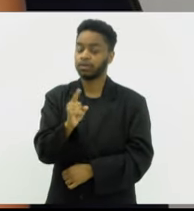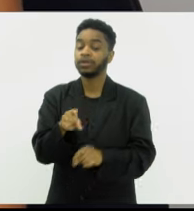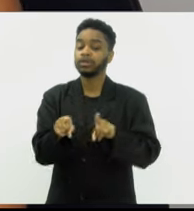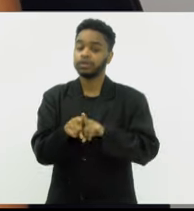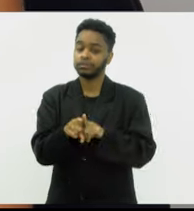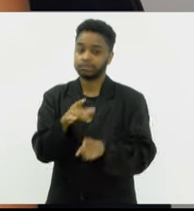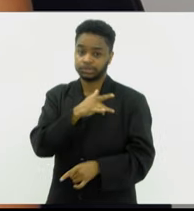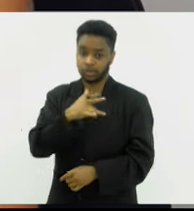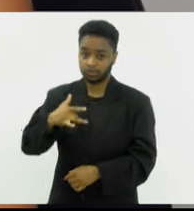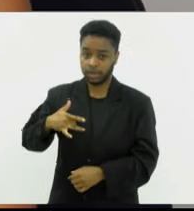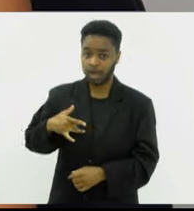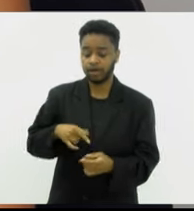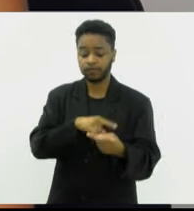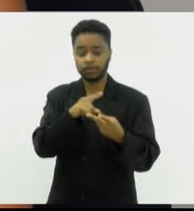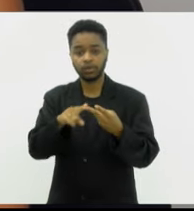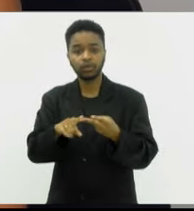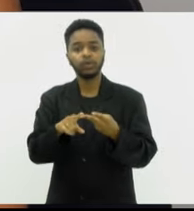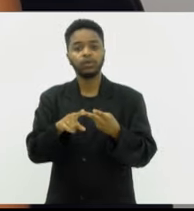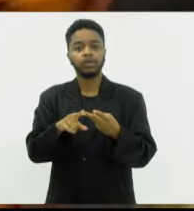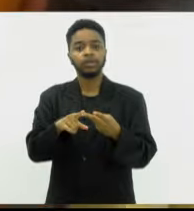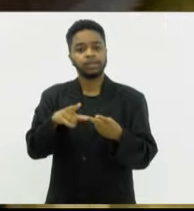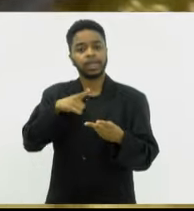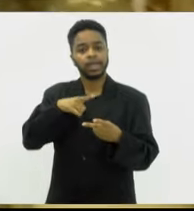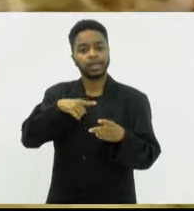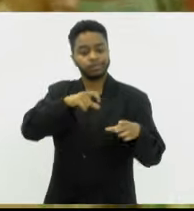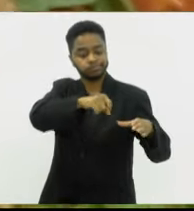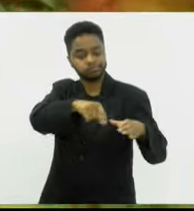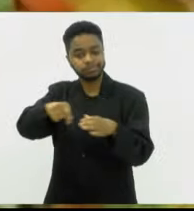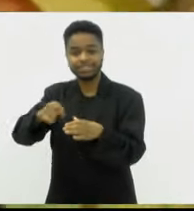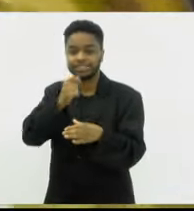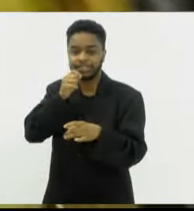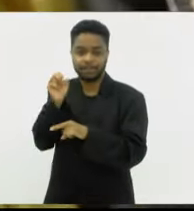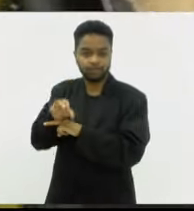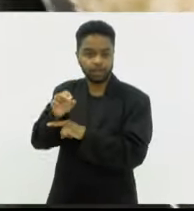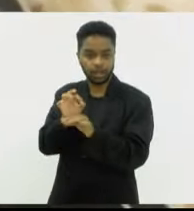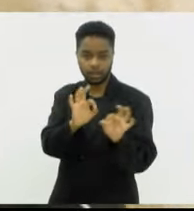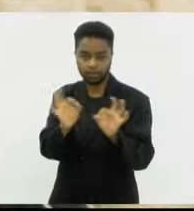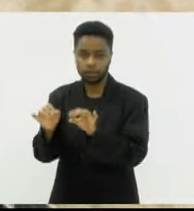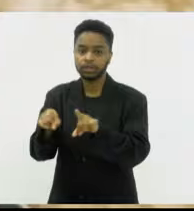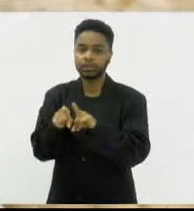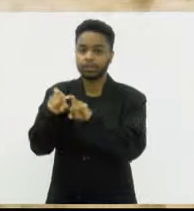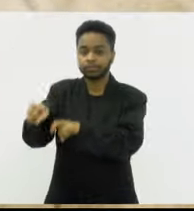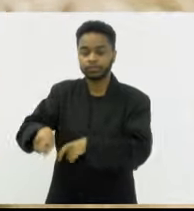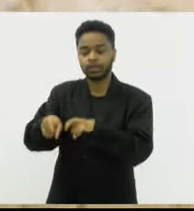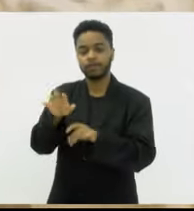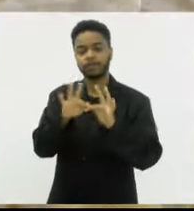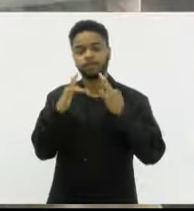alimento saudável, um alimento produzido sem agrotóxico, um alimento da agricultura familiar.